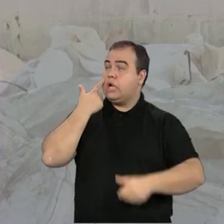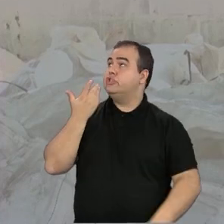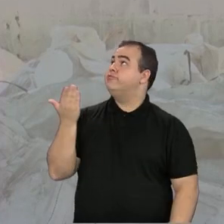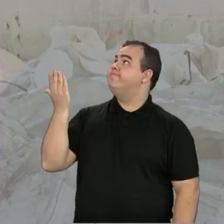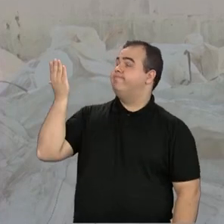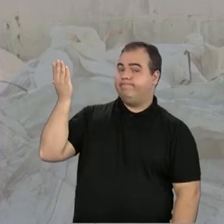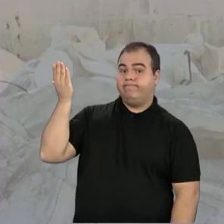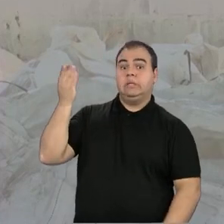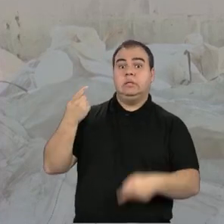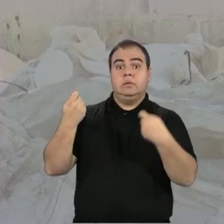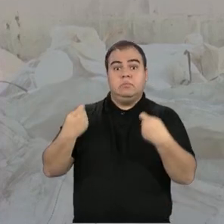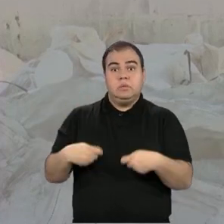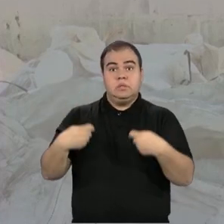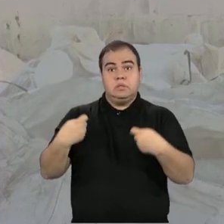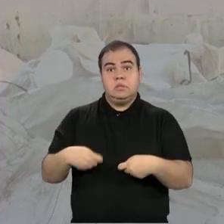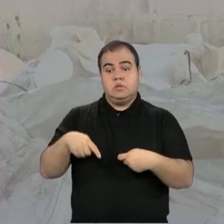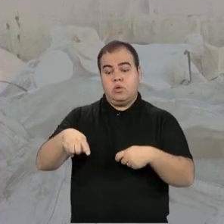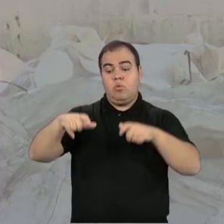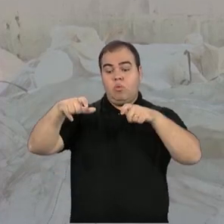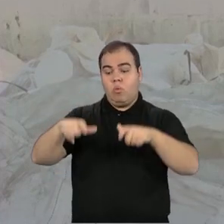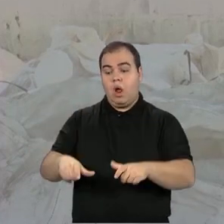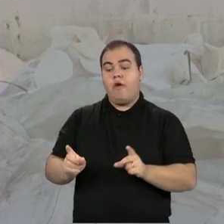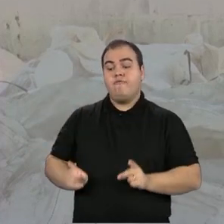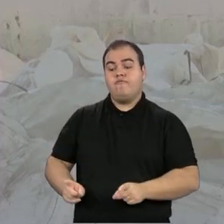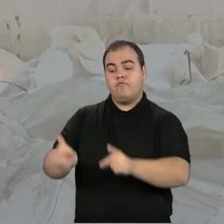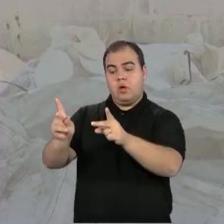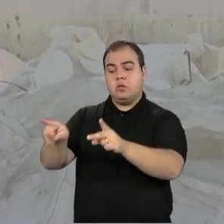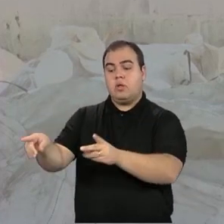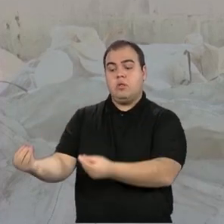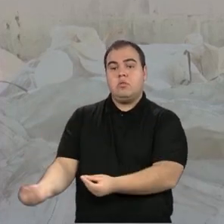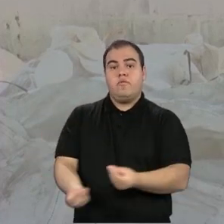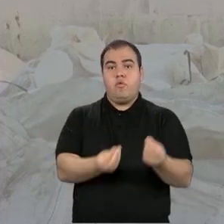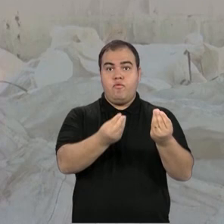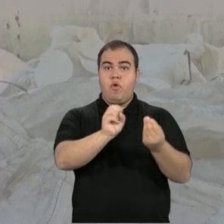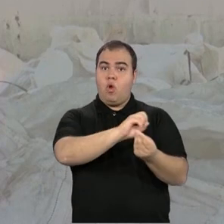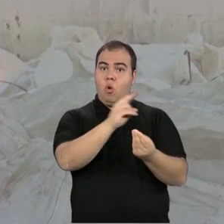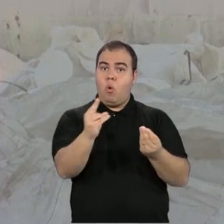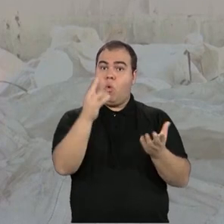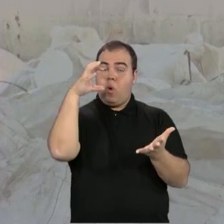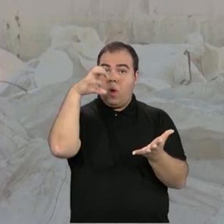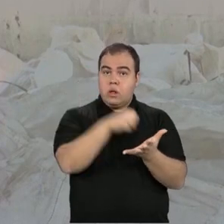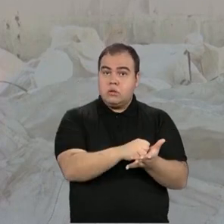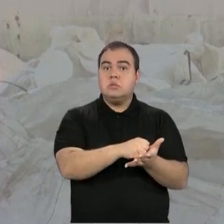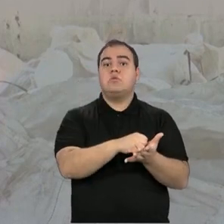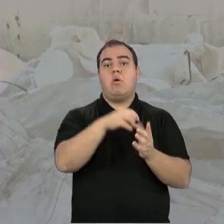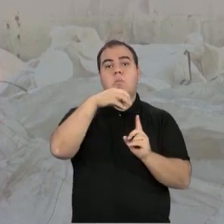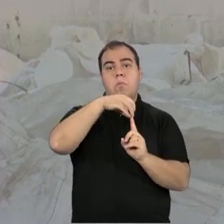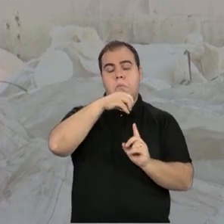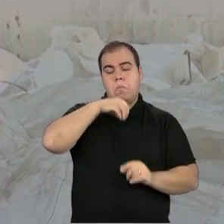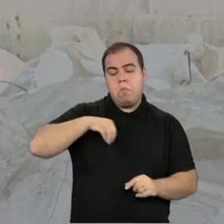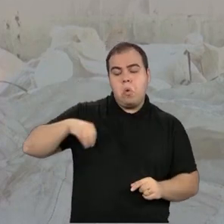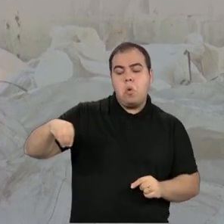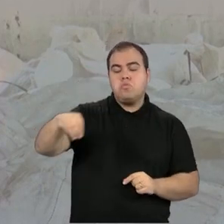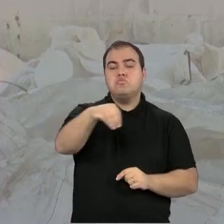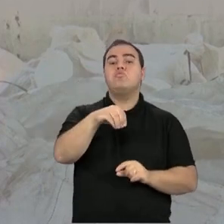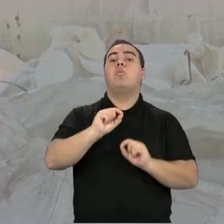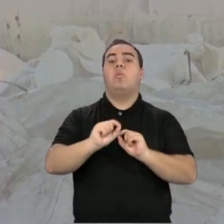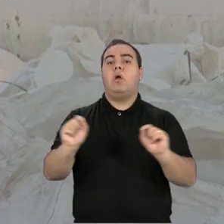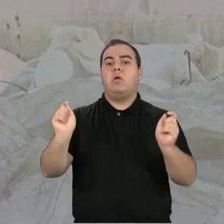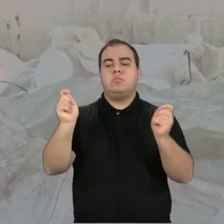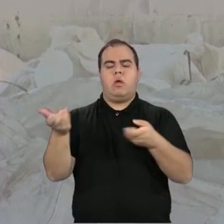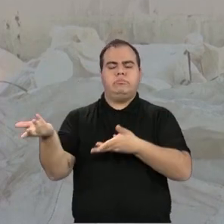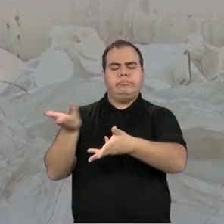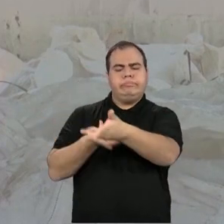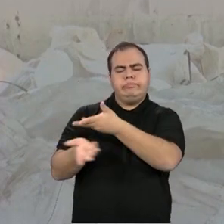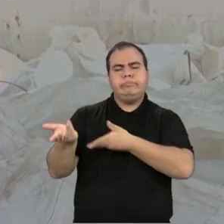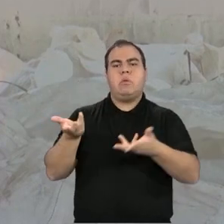embalagem no local onde ele fez a venda do produto ou credenciar postos ou unidades para fazer intermediar esse